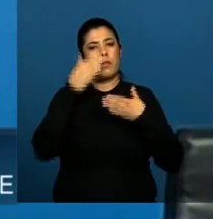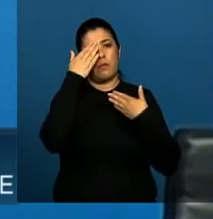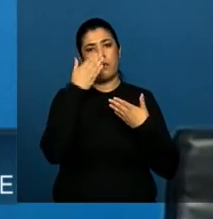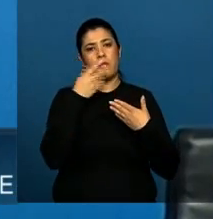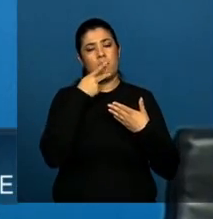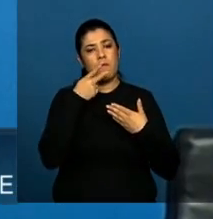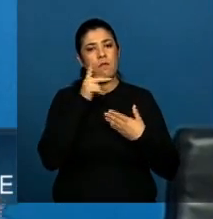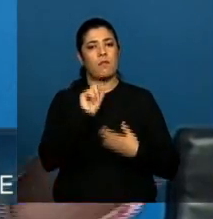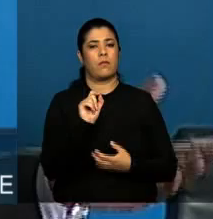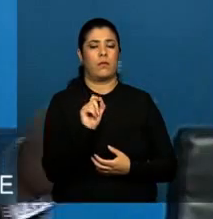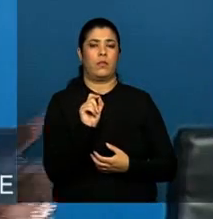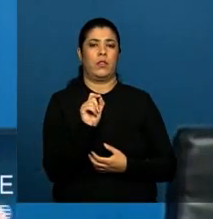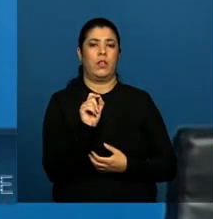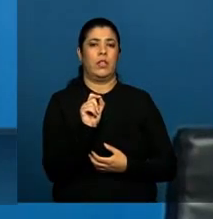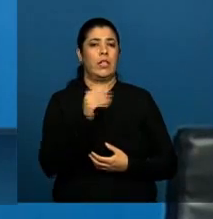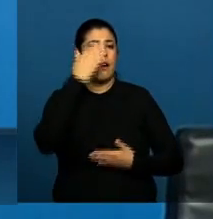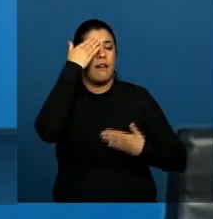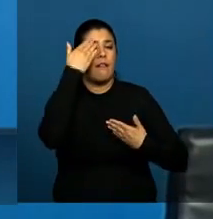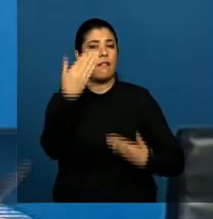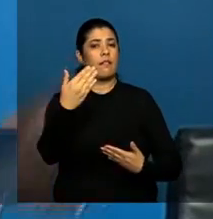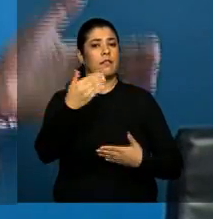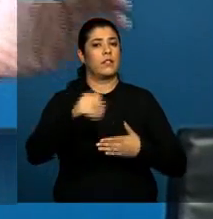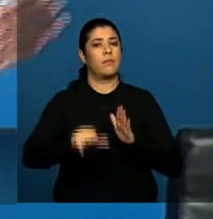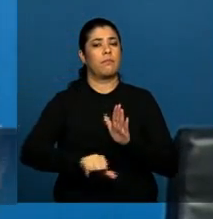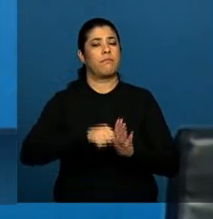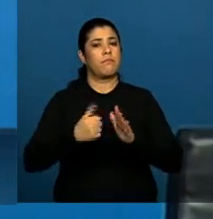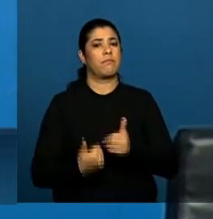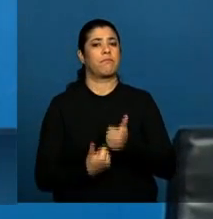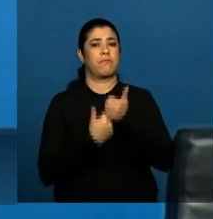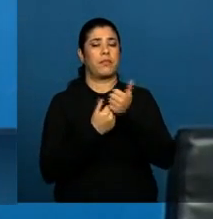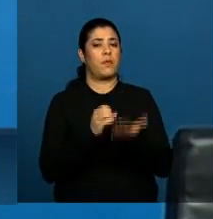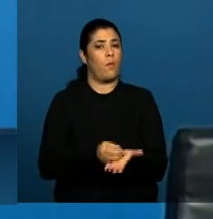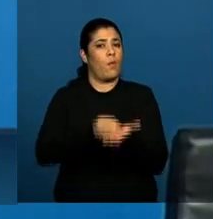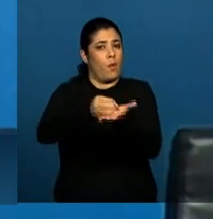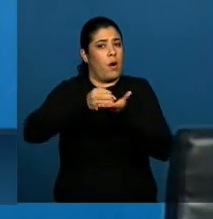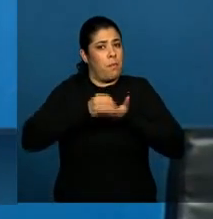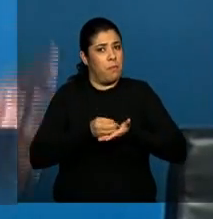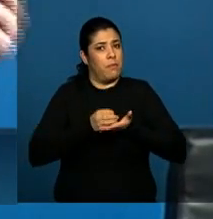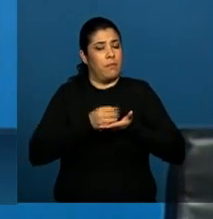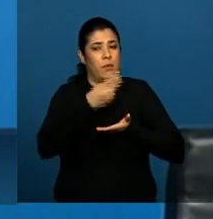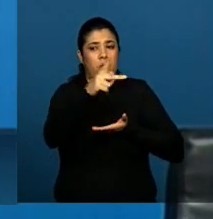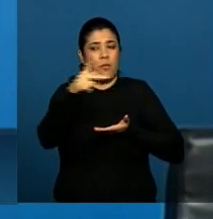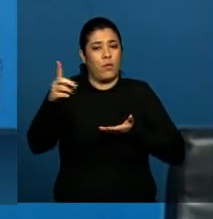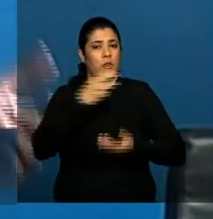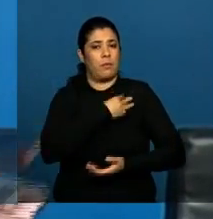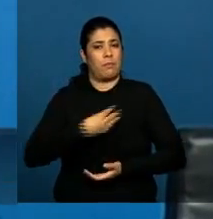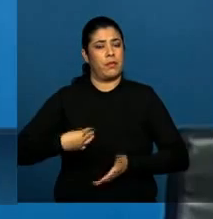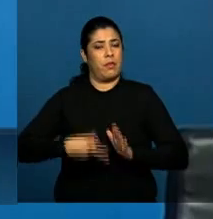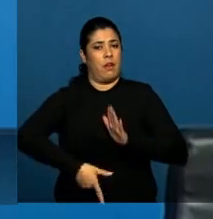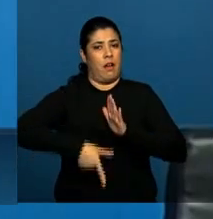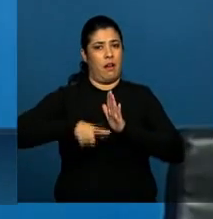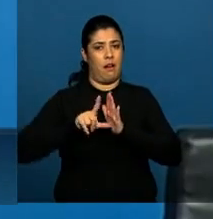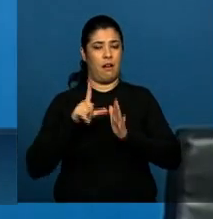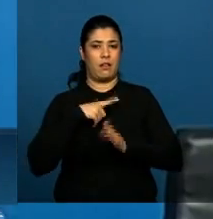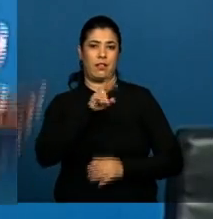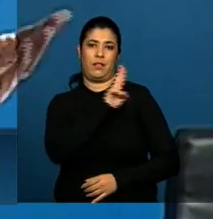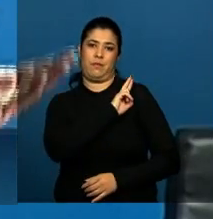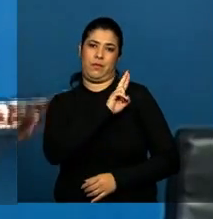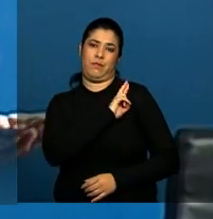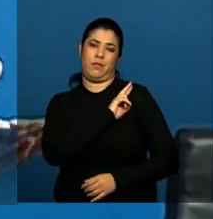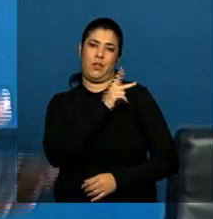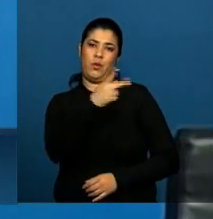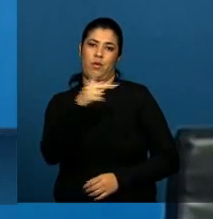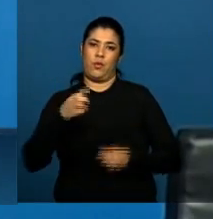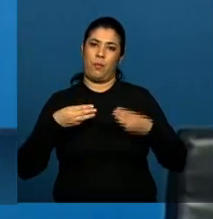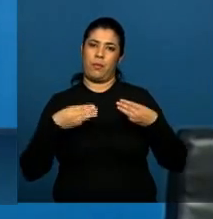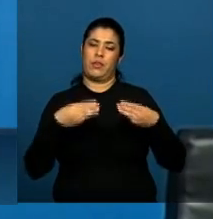dizer que, agradecer o apoio que tive também dos ministros aqui presentes, mesmo antes de ocuparem esses ministérios, todos